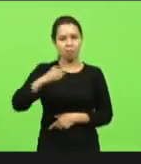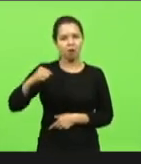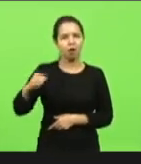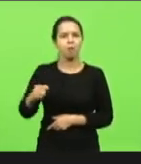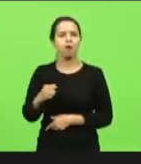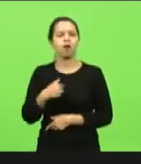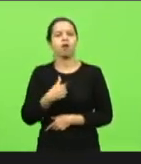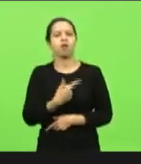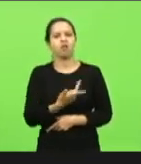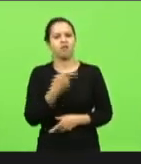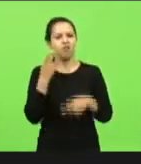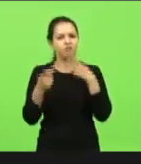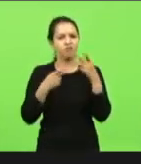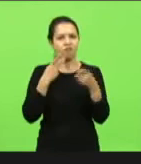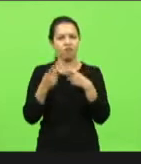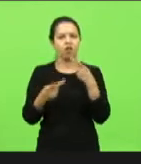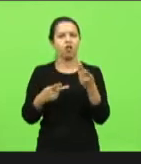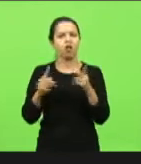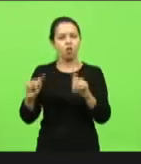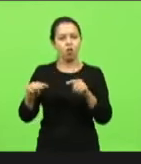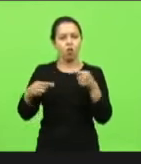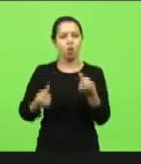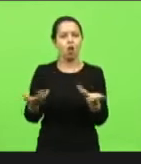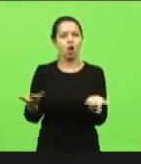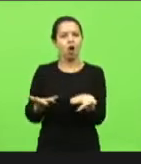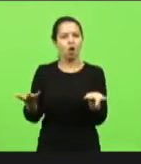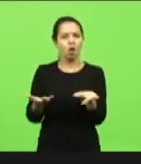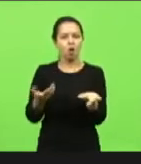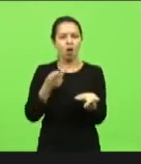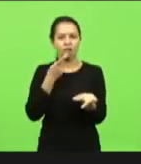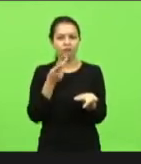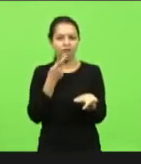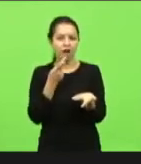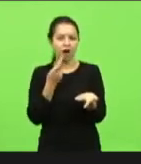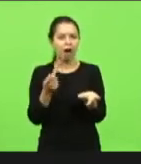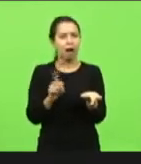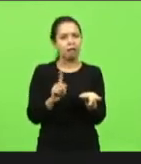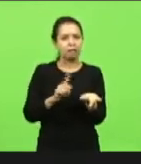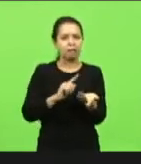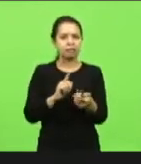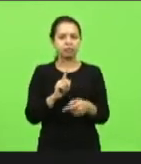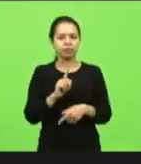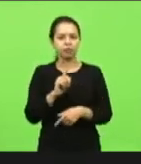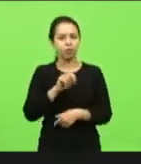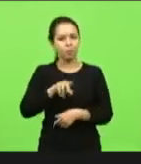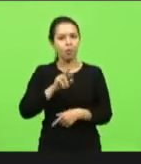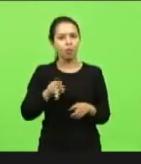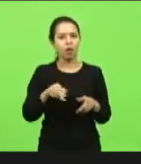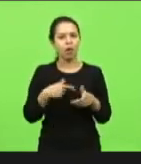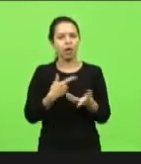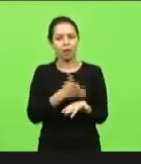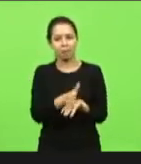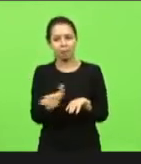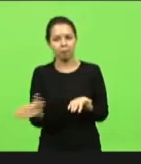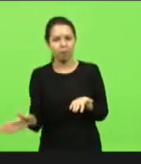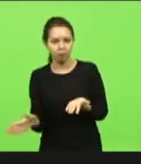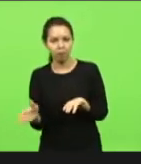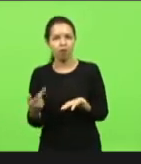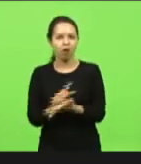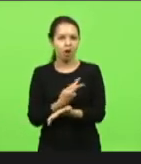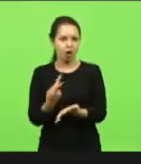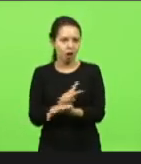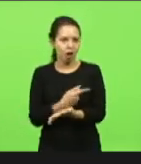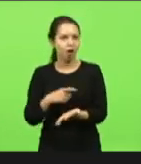escambau de bico agora está todo mundo fazendo média em cima disso porque está vendo que o boi está indo para o mato com corda e tudo